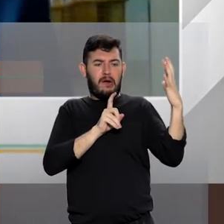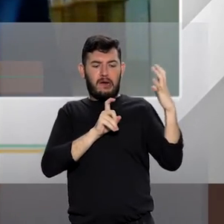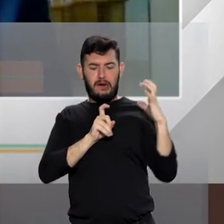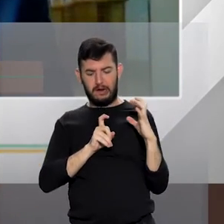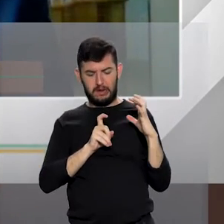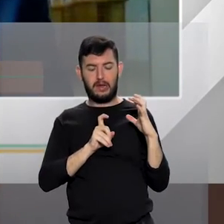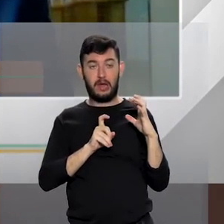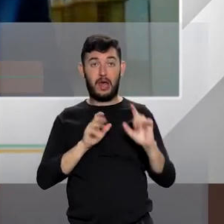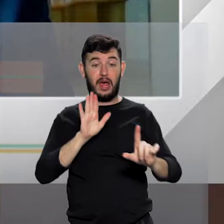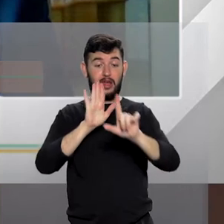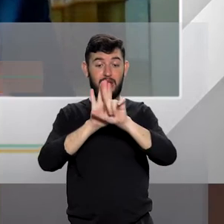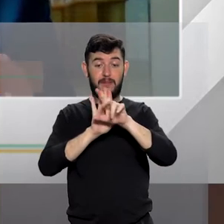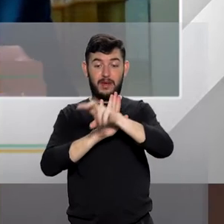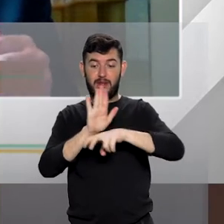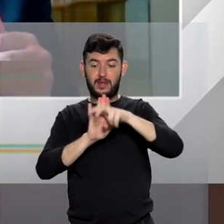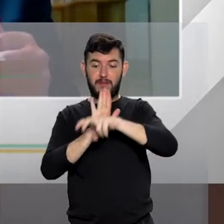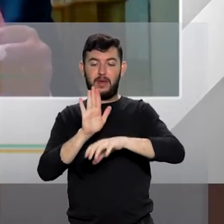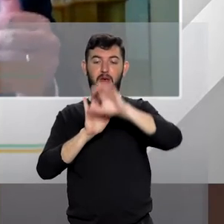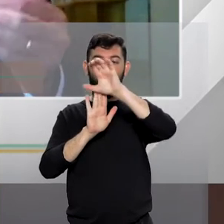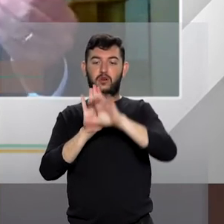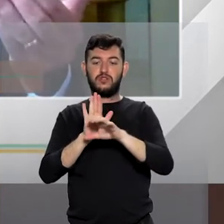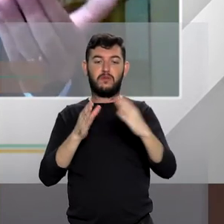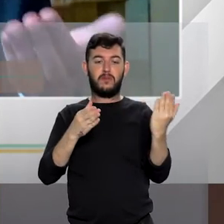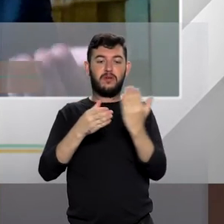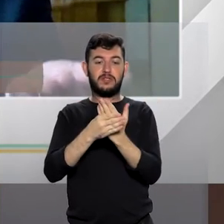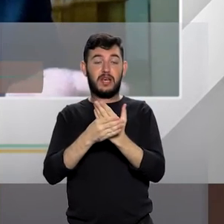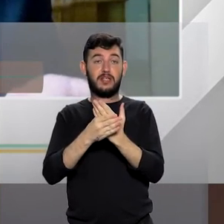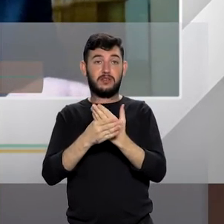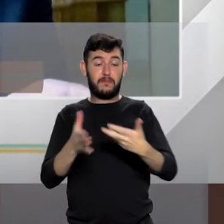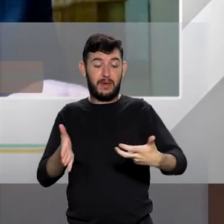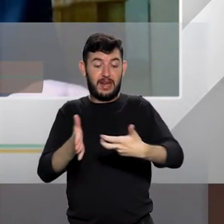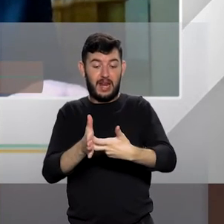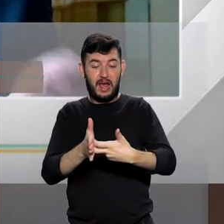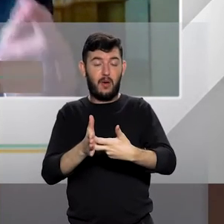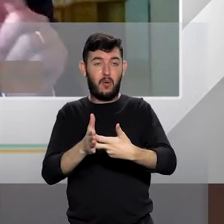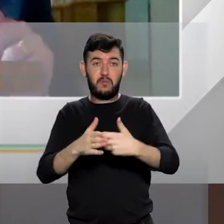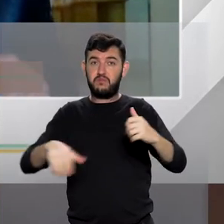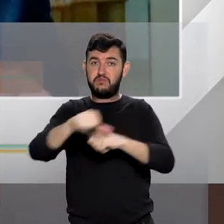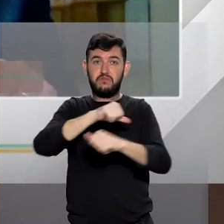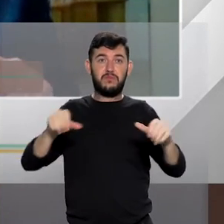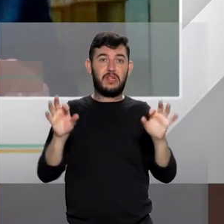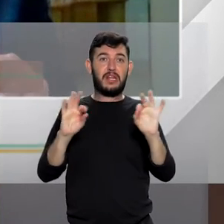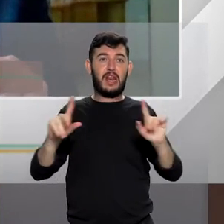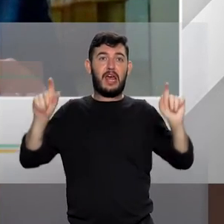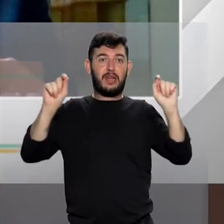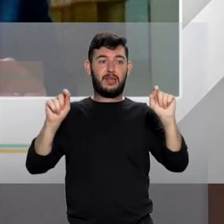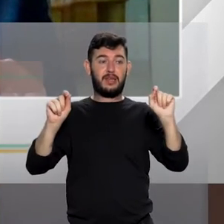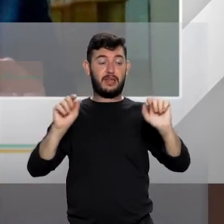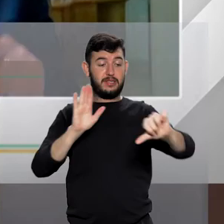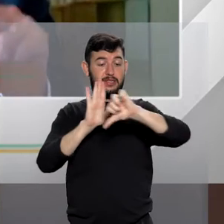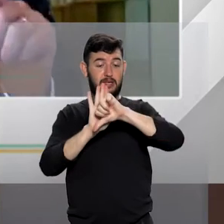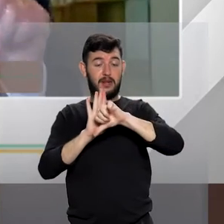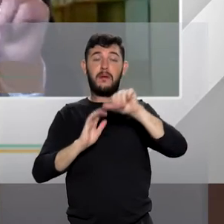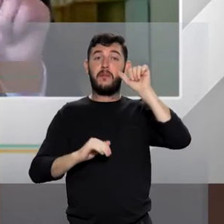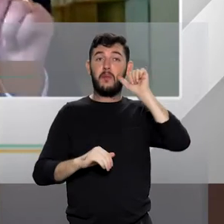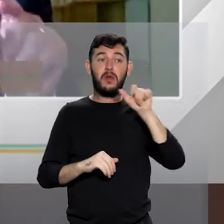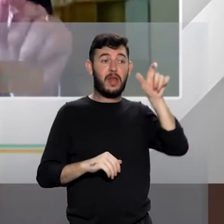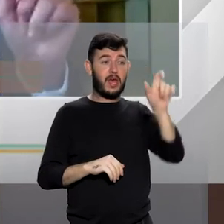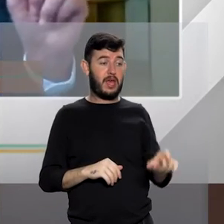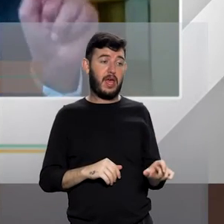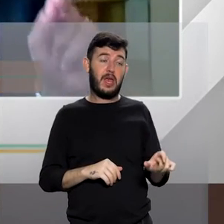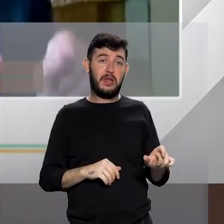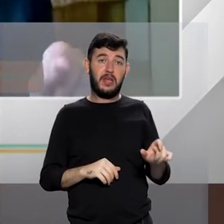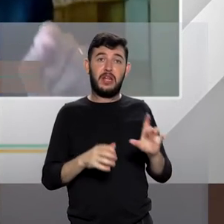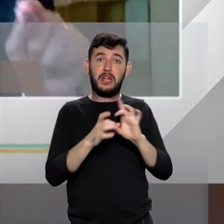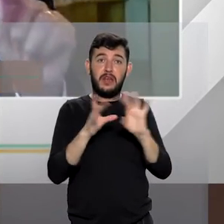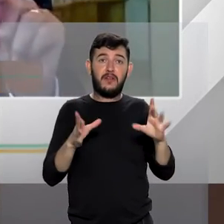regra anterior do Código de Processo Penal que condiciona o processamento criminal desses crimes a uma autorização para a mulher. Então, nesses dois